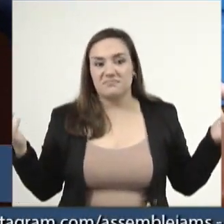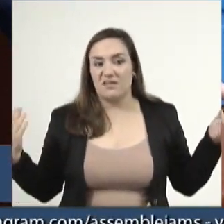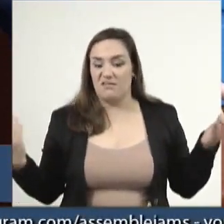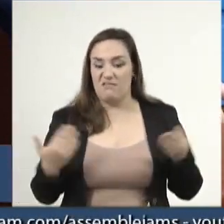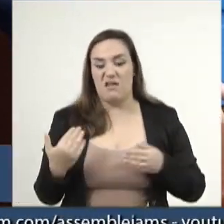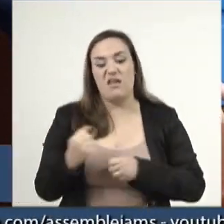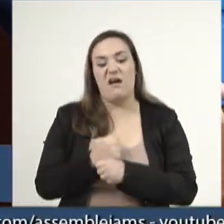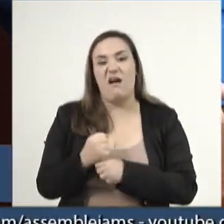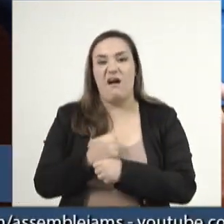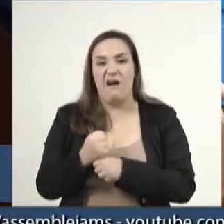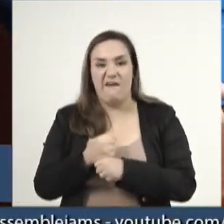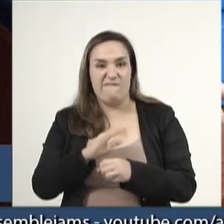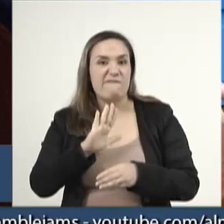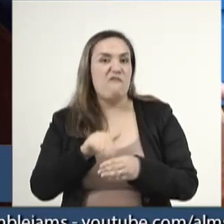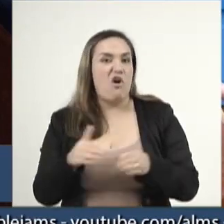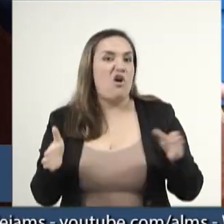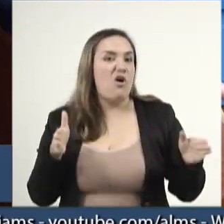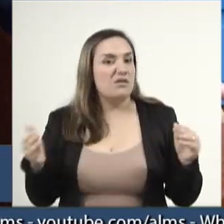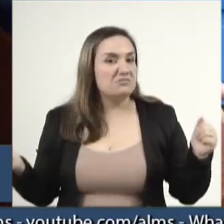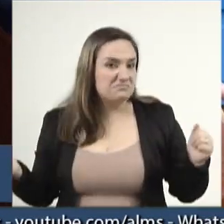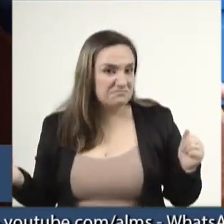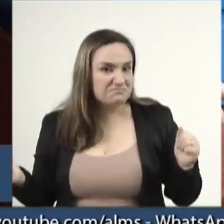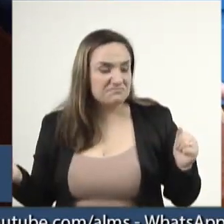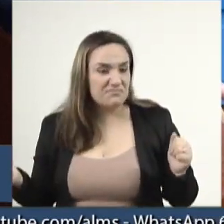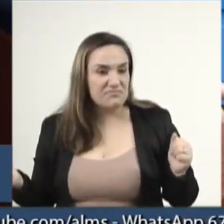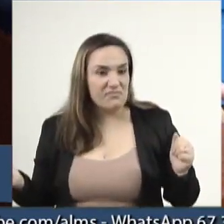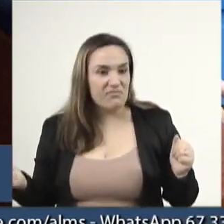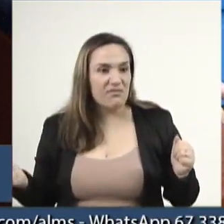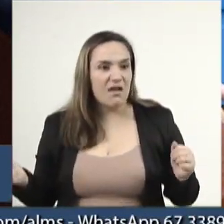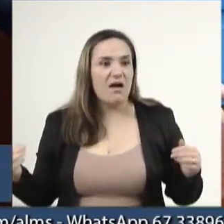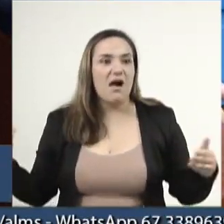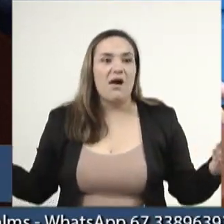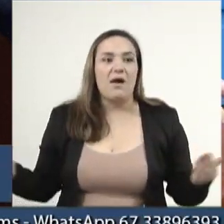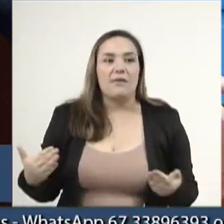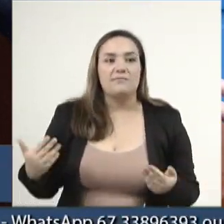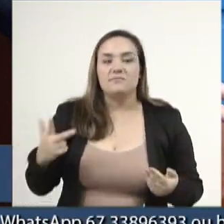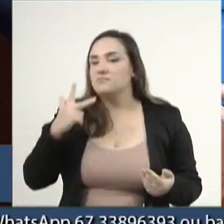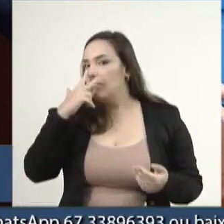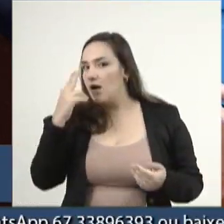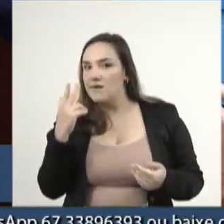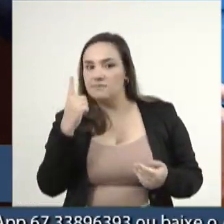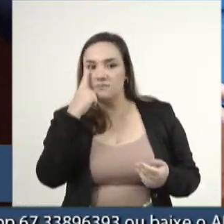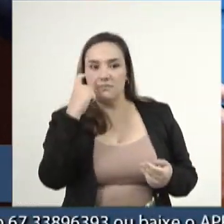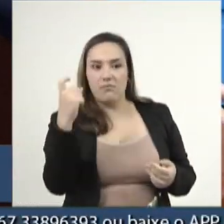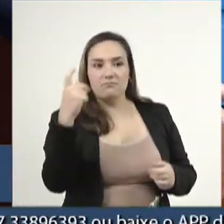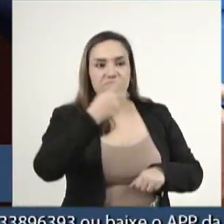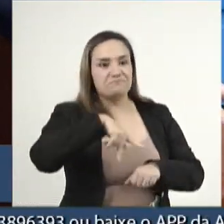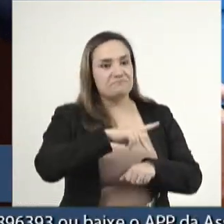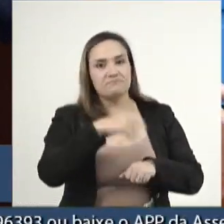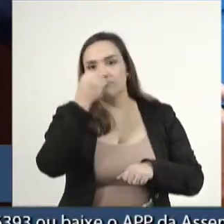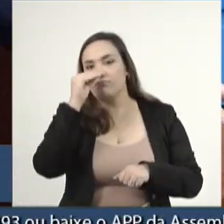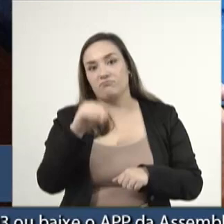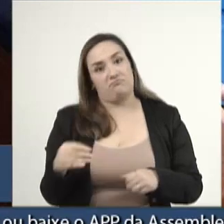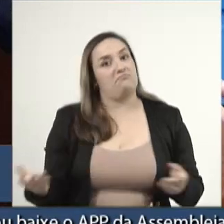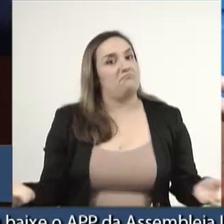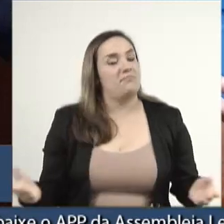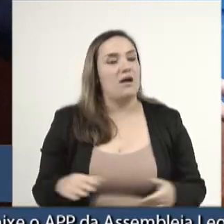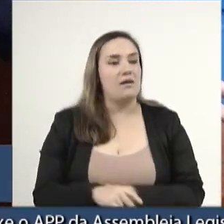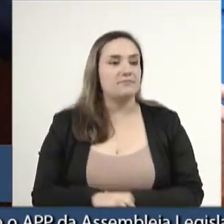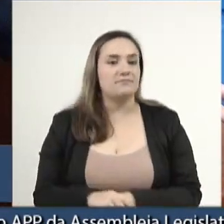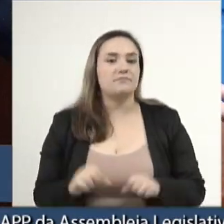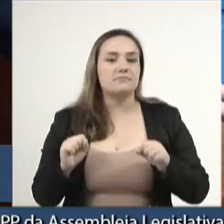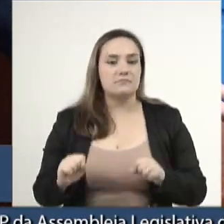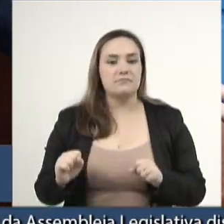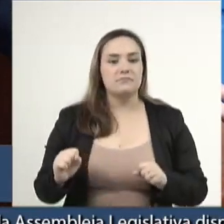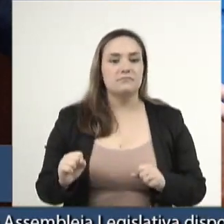eleitoral, colocando em segundo plano os interesses do país. Pode